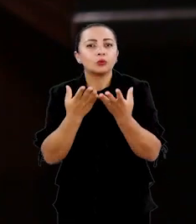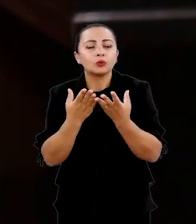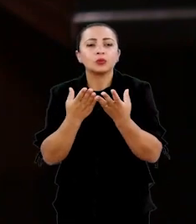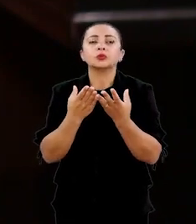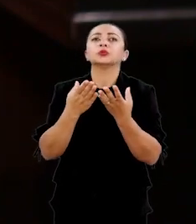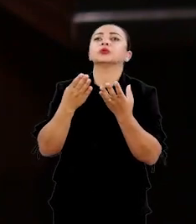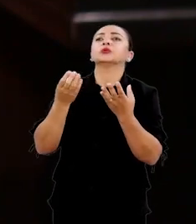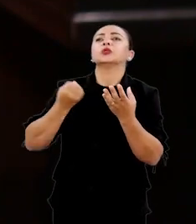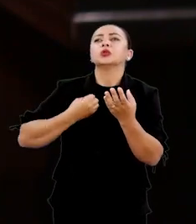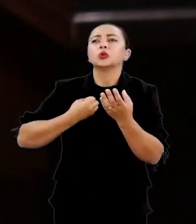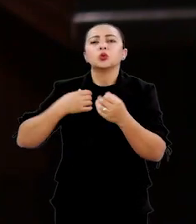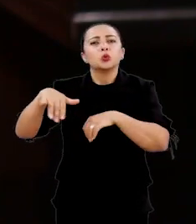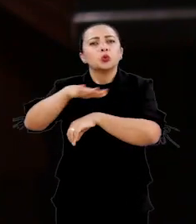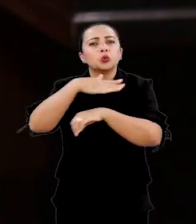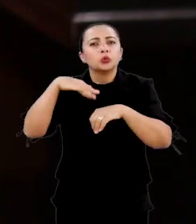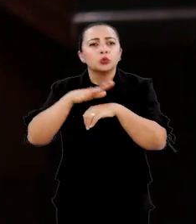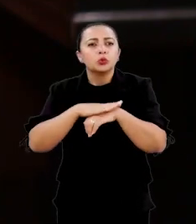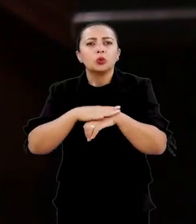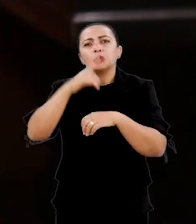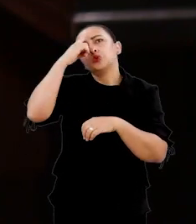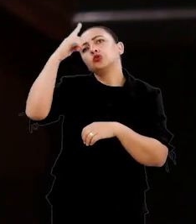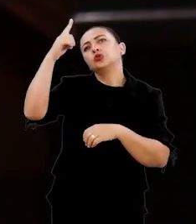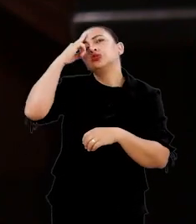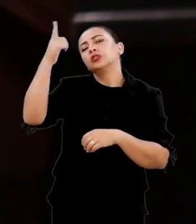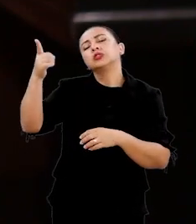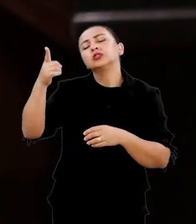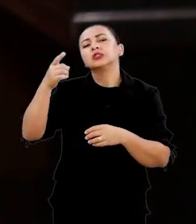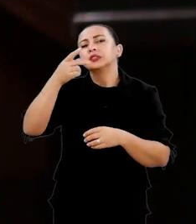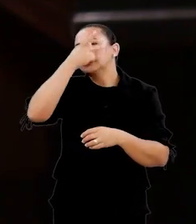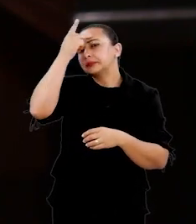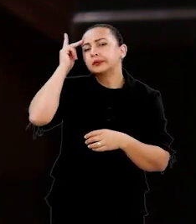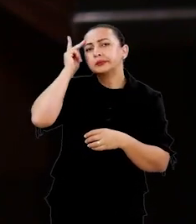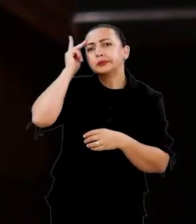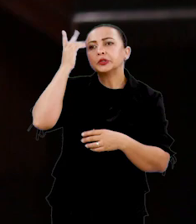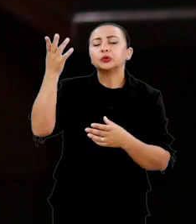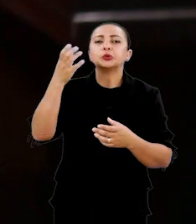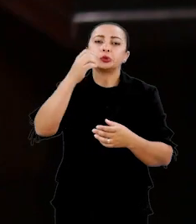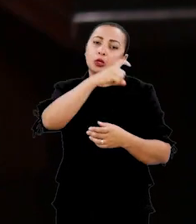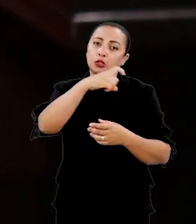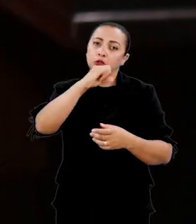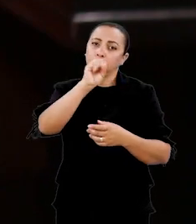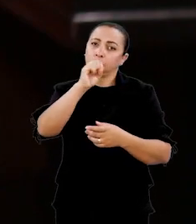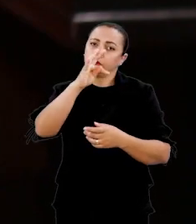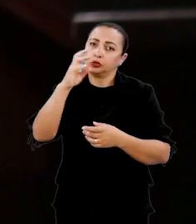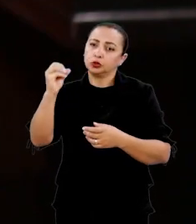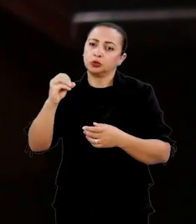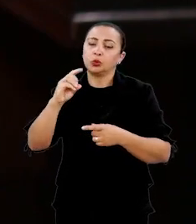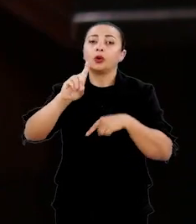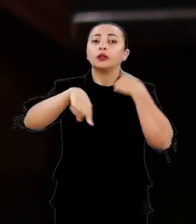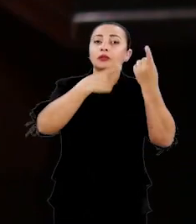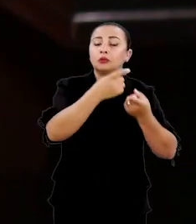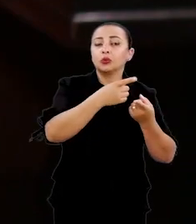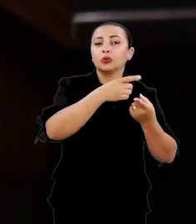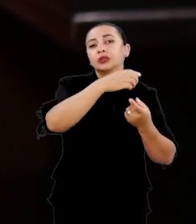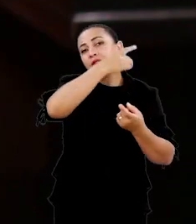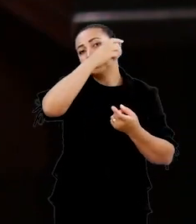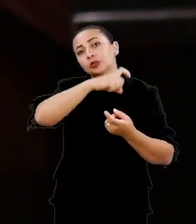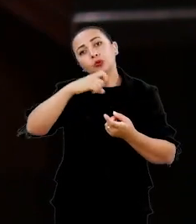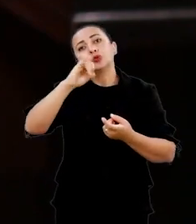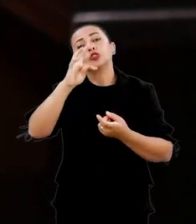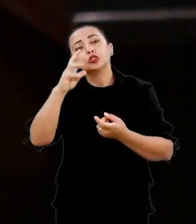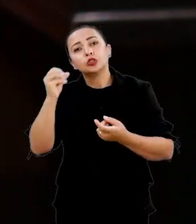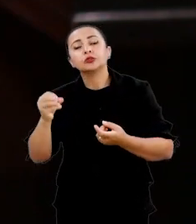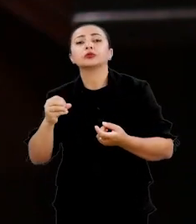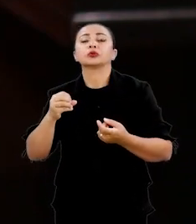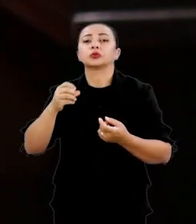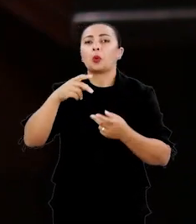informações, dados sobre o dia-a-dia do cidadão Xisto e do músico Xisto do ator